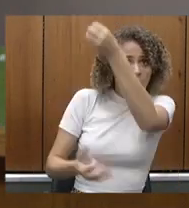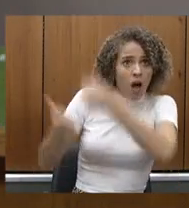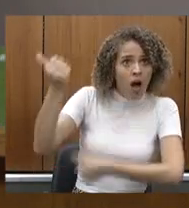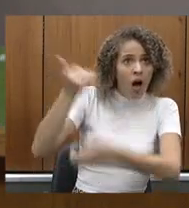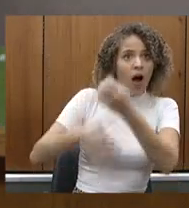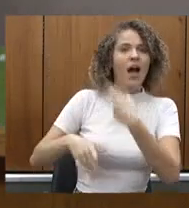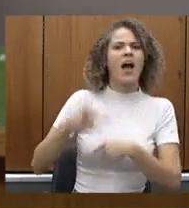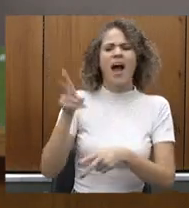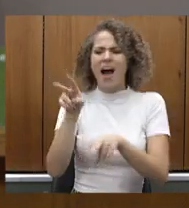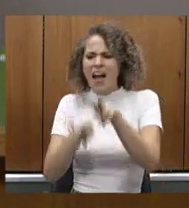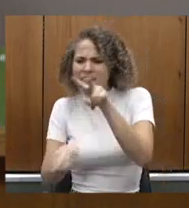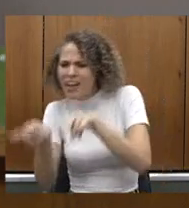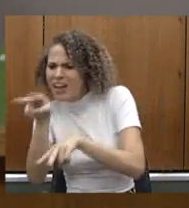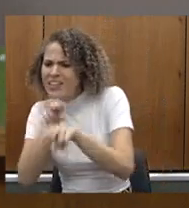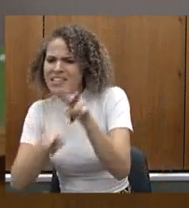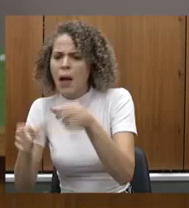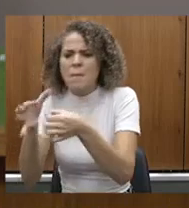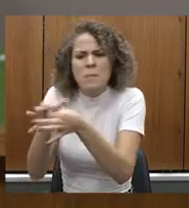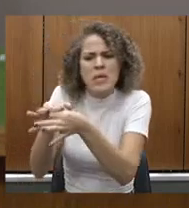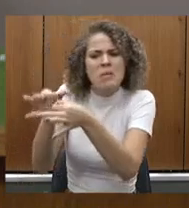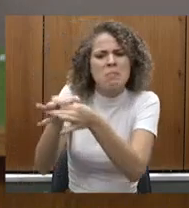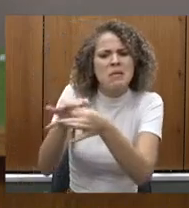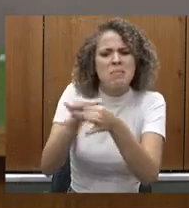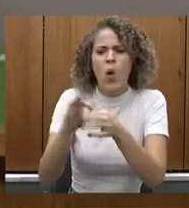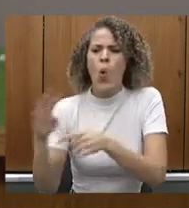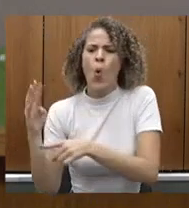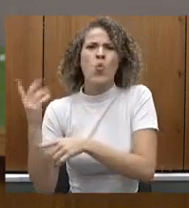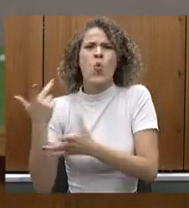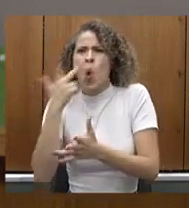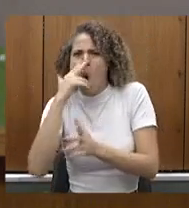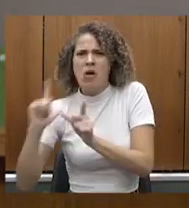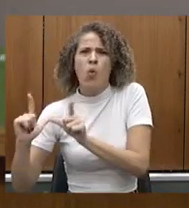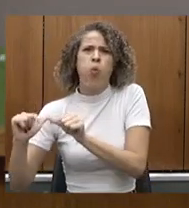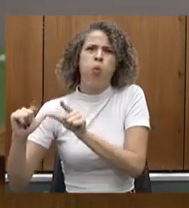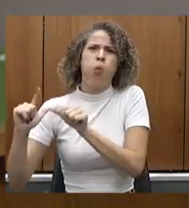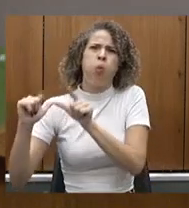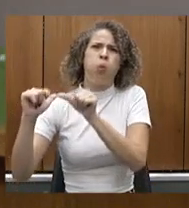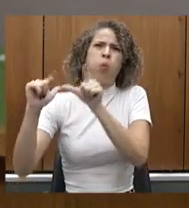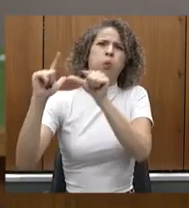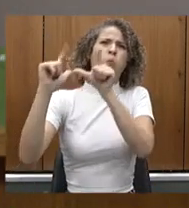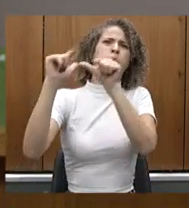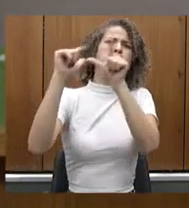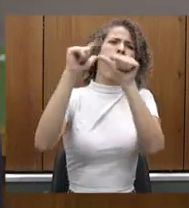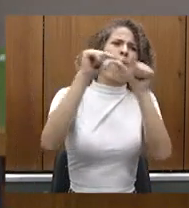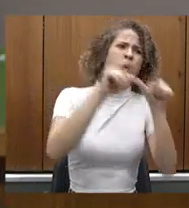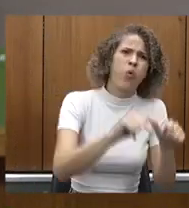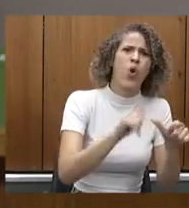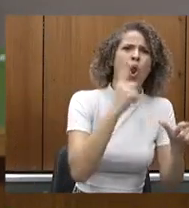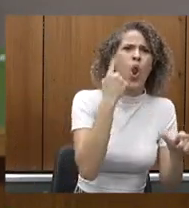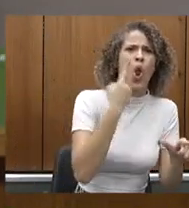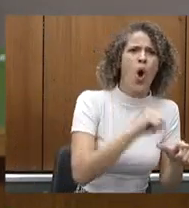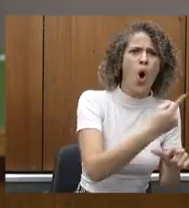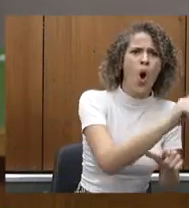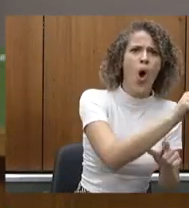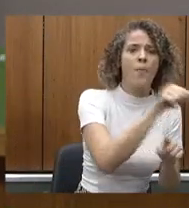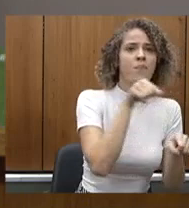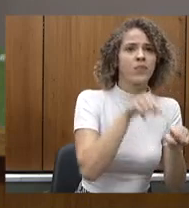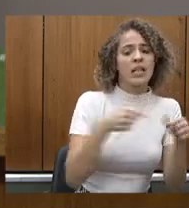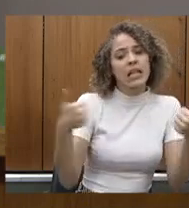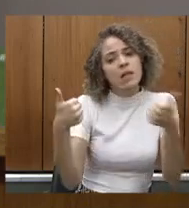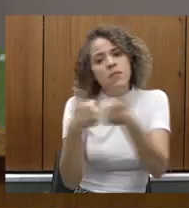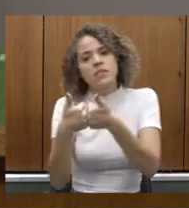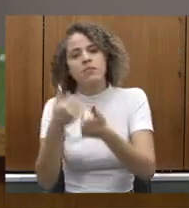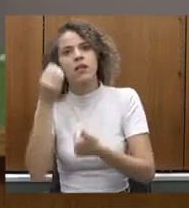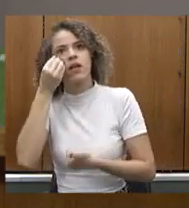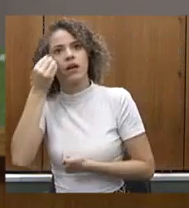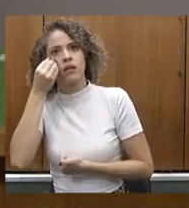regionalizar para que as pessoas não precisem se deslocar quando não quando puder fazer mais próximo de casa alguns serviços